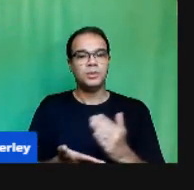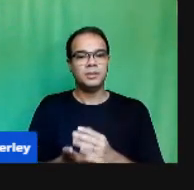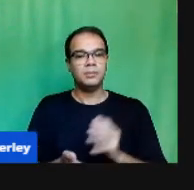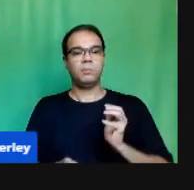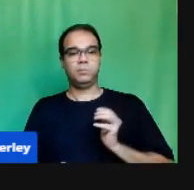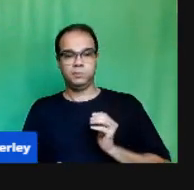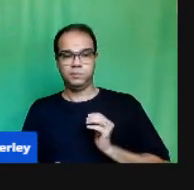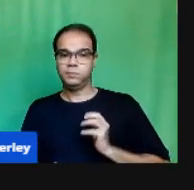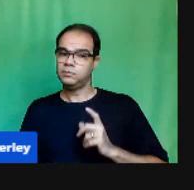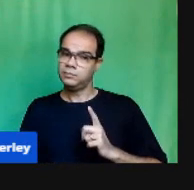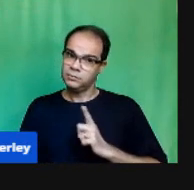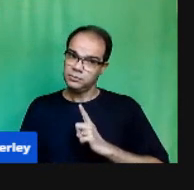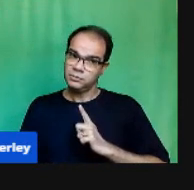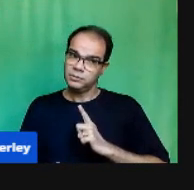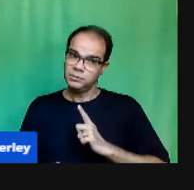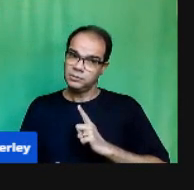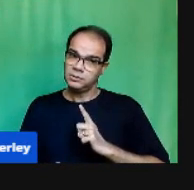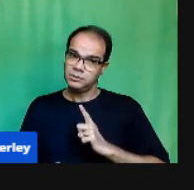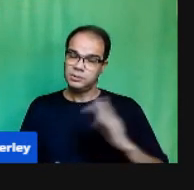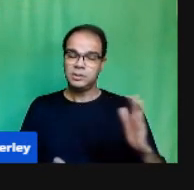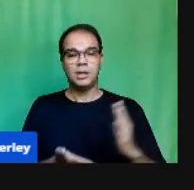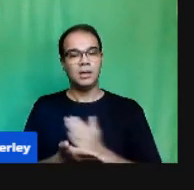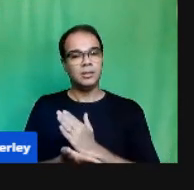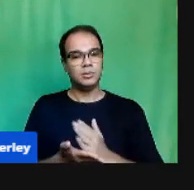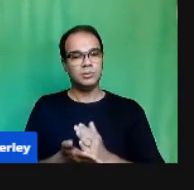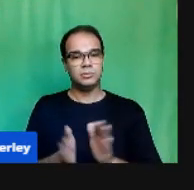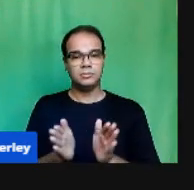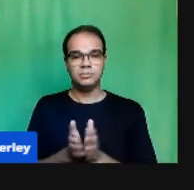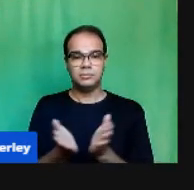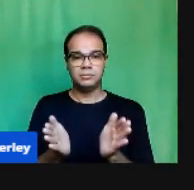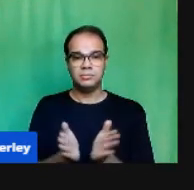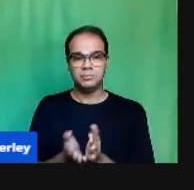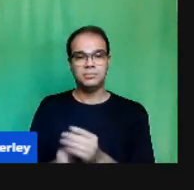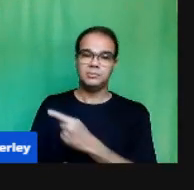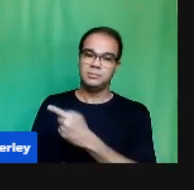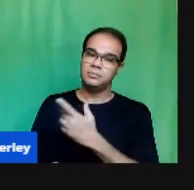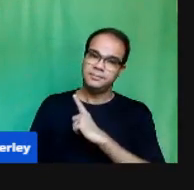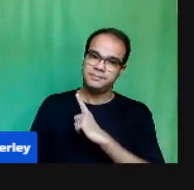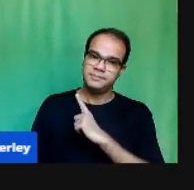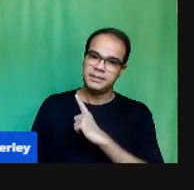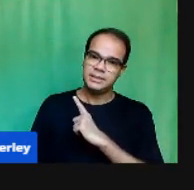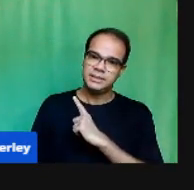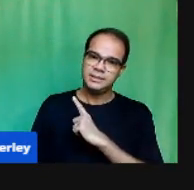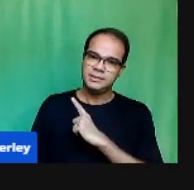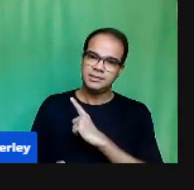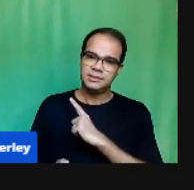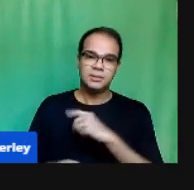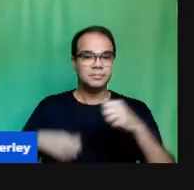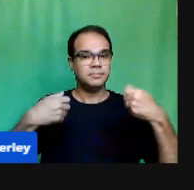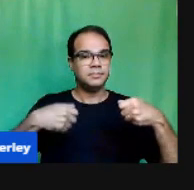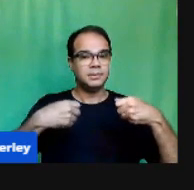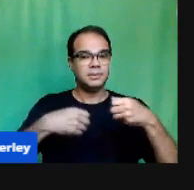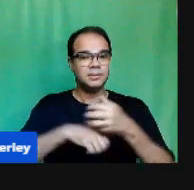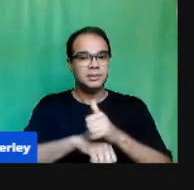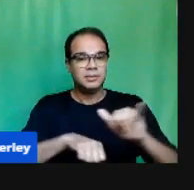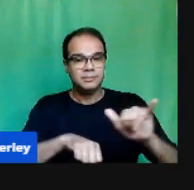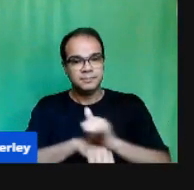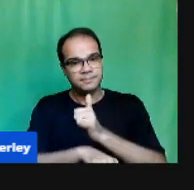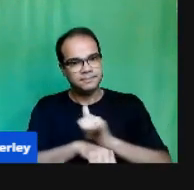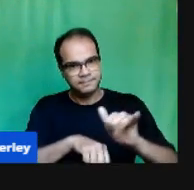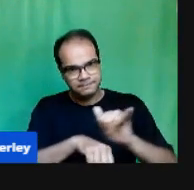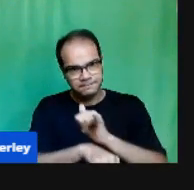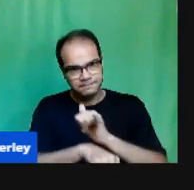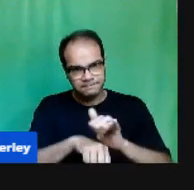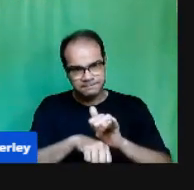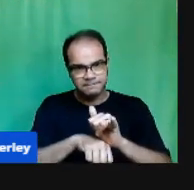instituição Tem a sua liberdade De fazer o seu Método avaliativo Porém Se faz necessário Que esse método Avaliativo